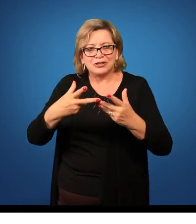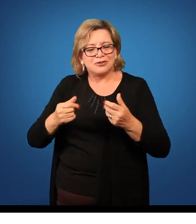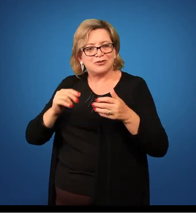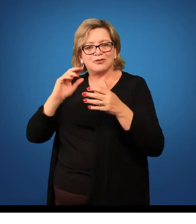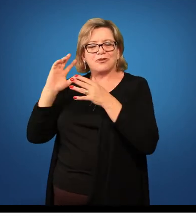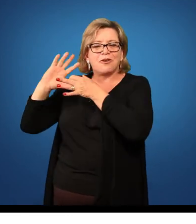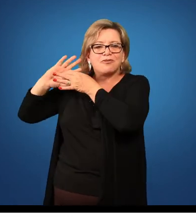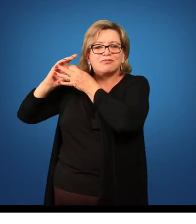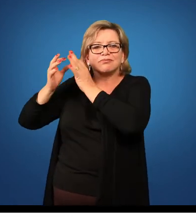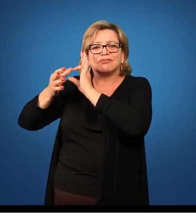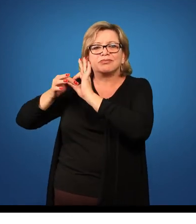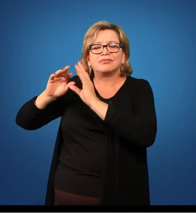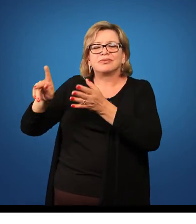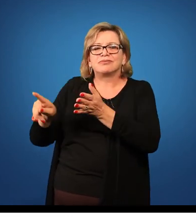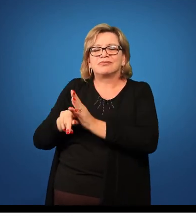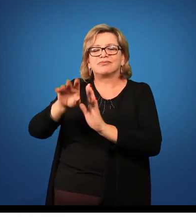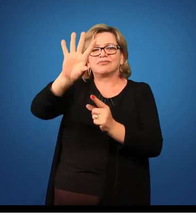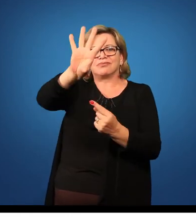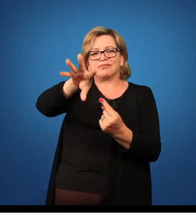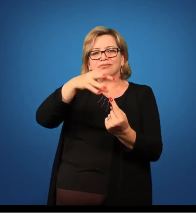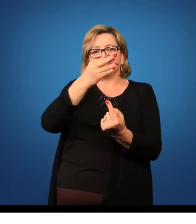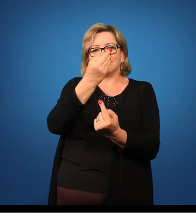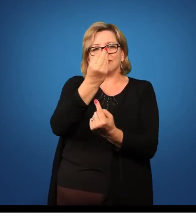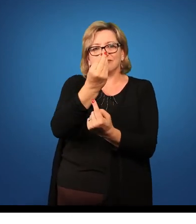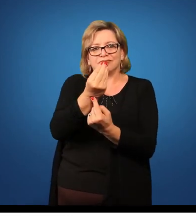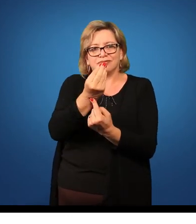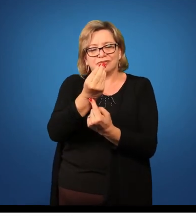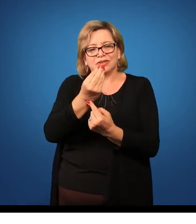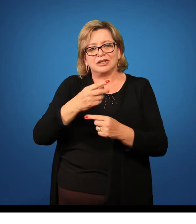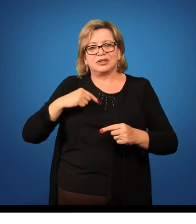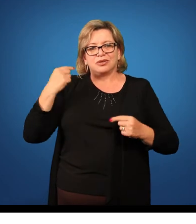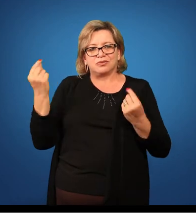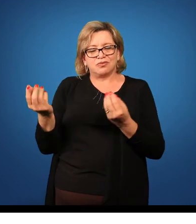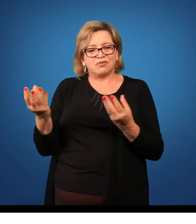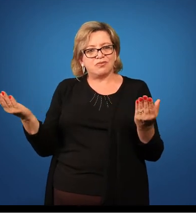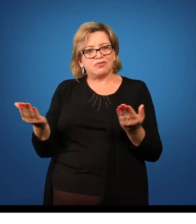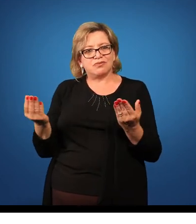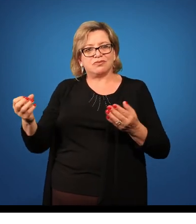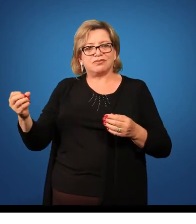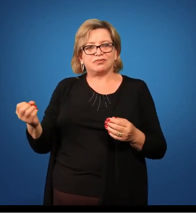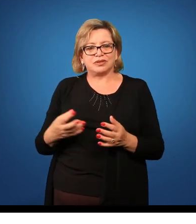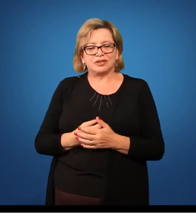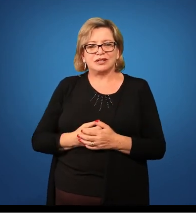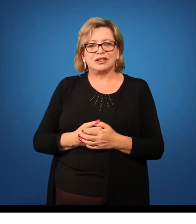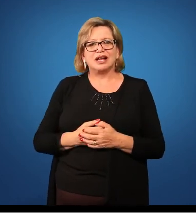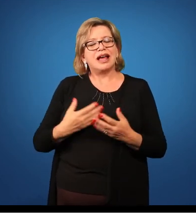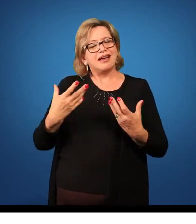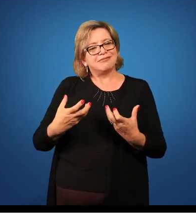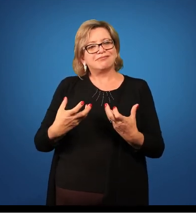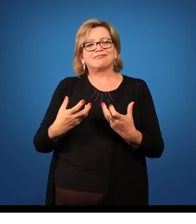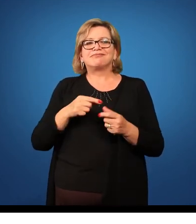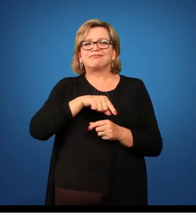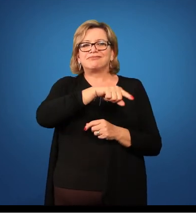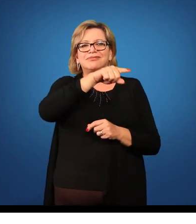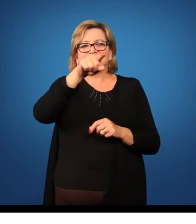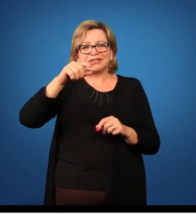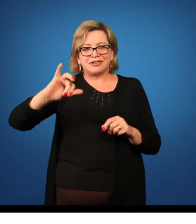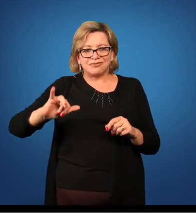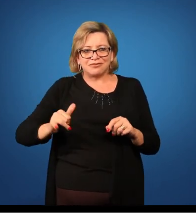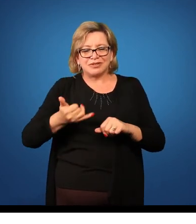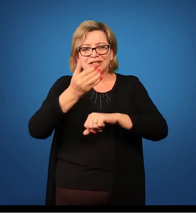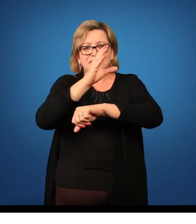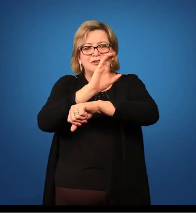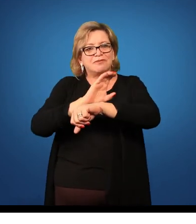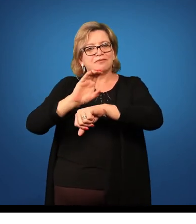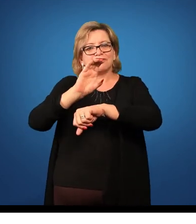contexto em que a arte está inserida, ou seja, nossa contemporaneidade. Então, eu espero que vocês tenham aproveitado o curso,